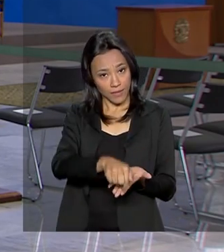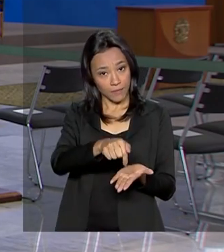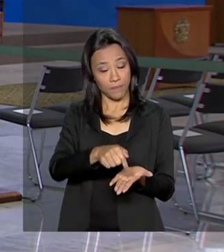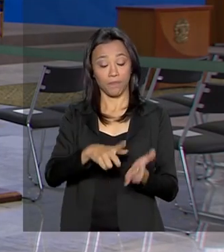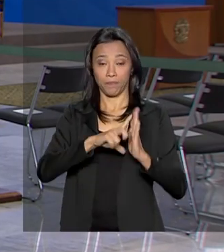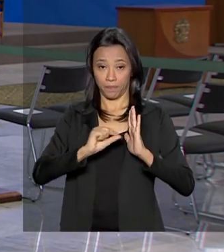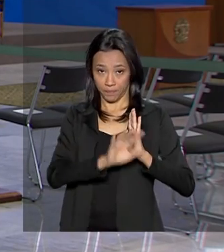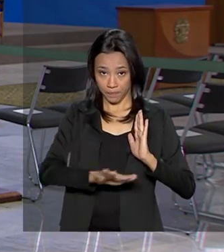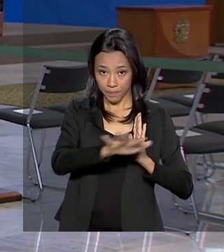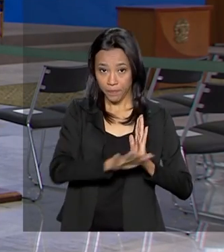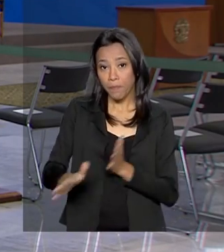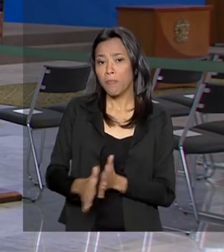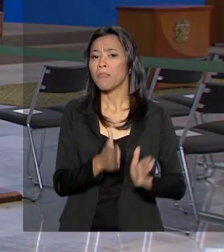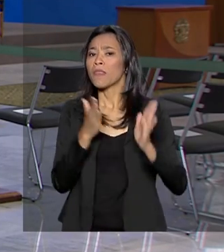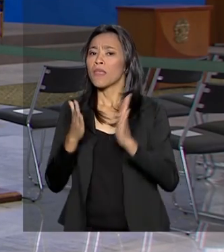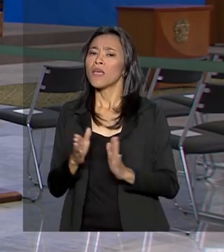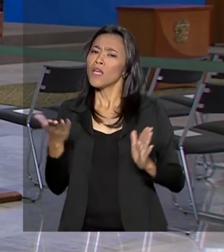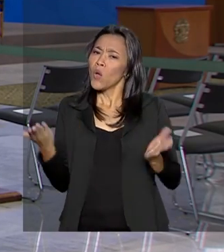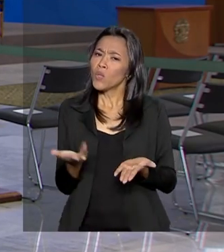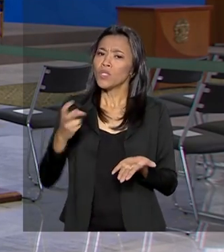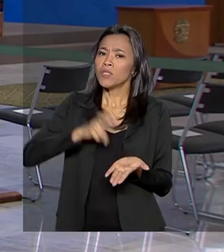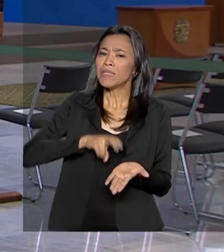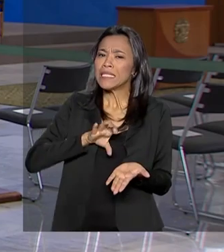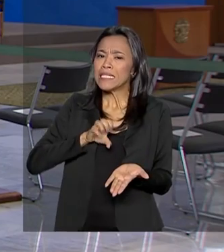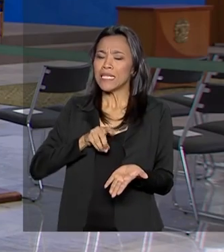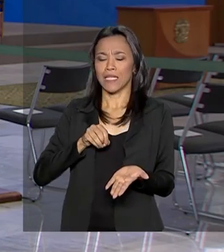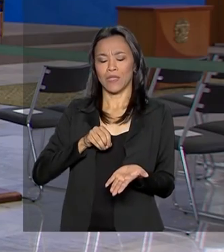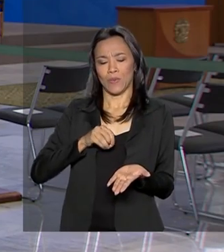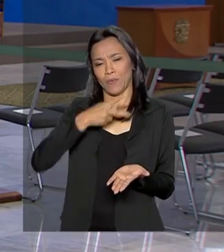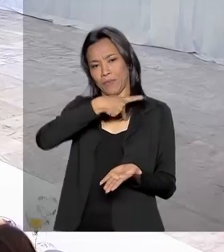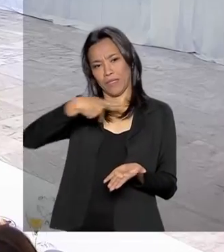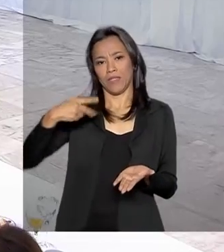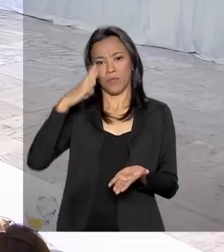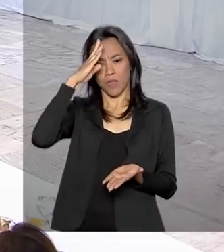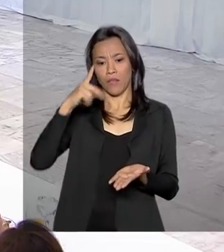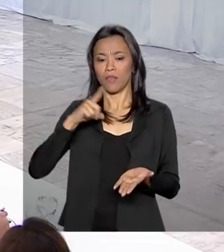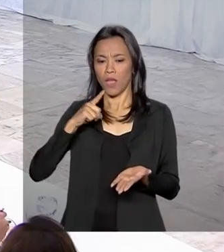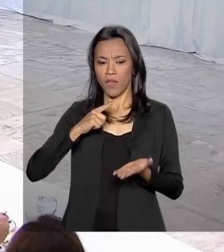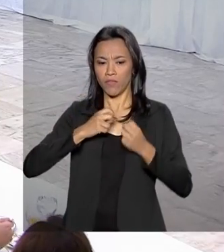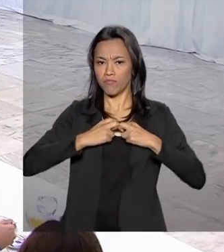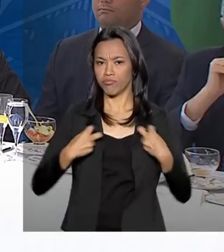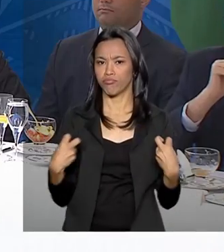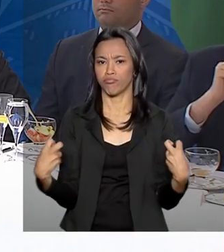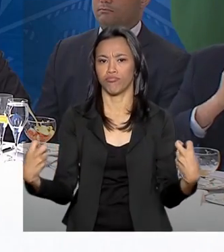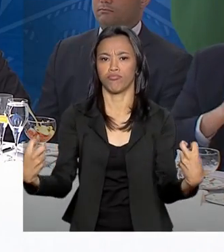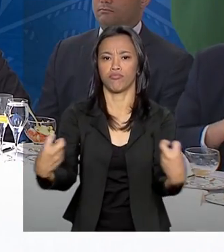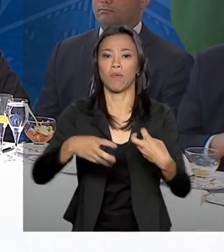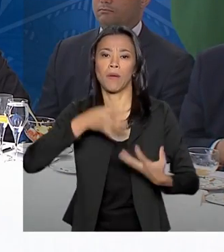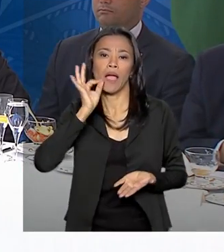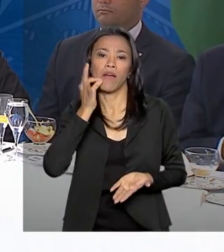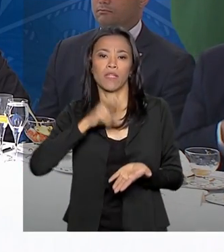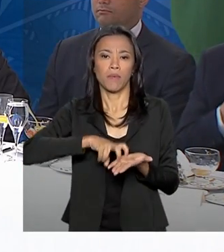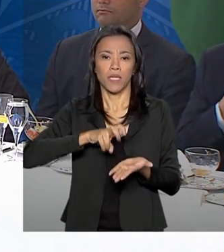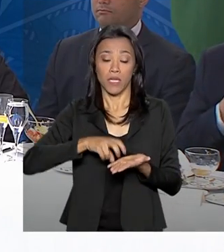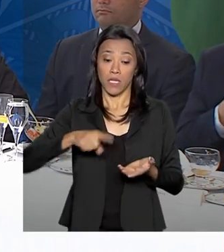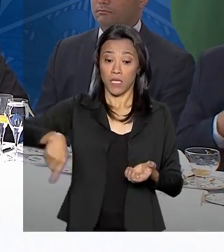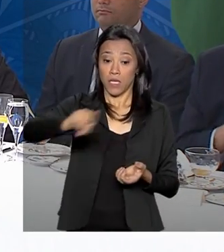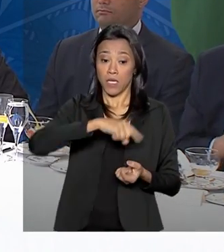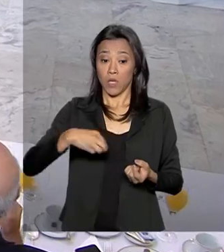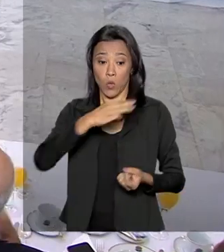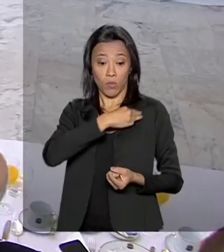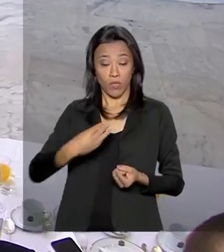E hoje cedo, o presidente Jair Bolsonaro participou de um café da manhã, também aqui no Planalto, com os ministros da Casa Civil, da